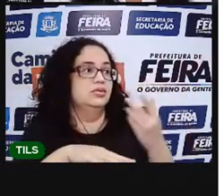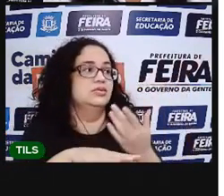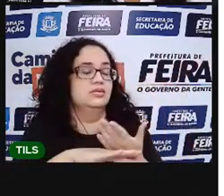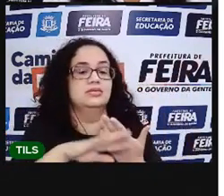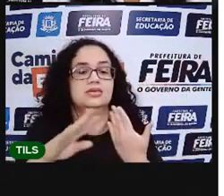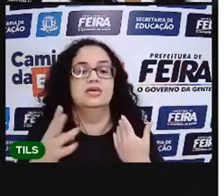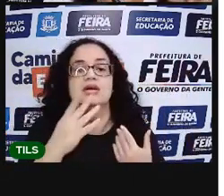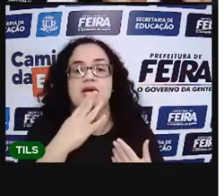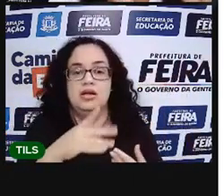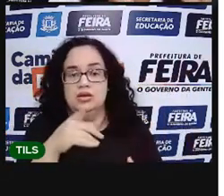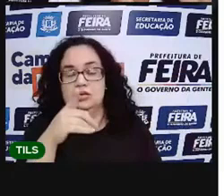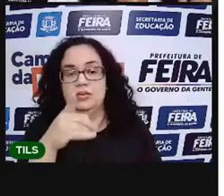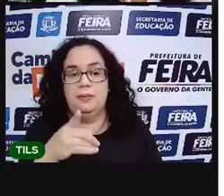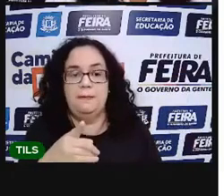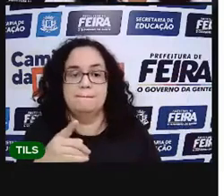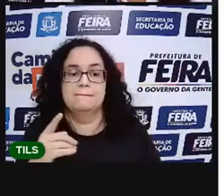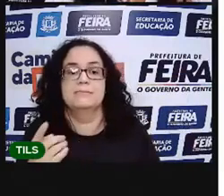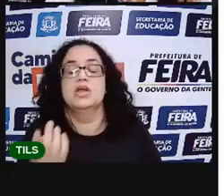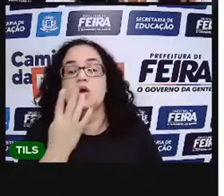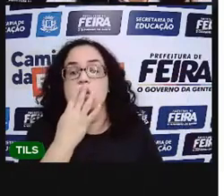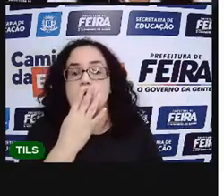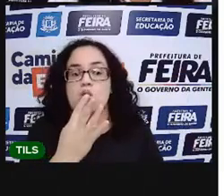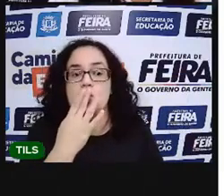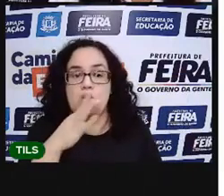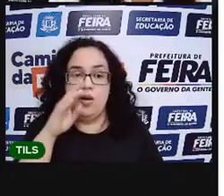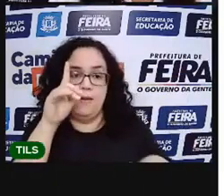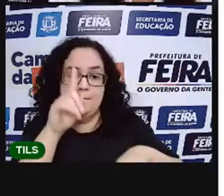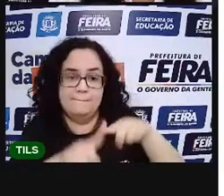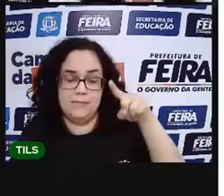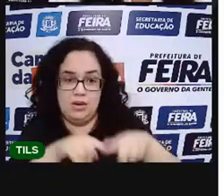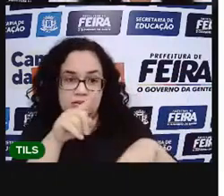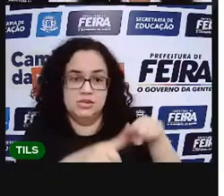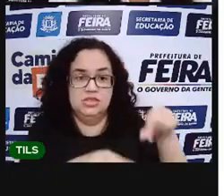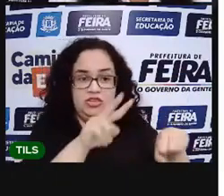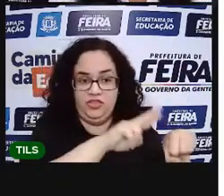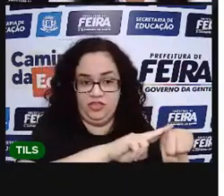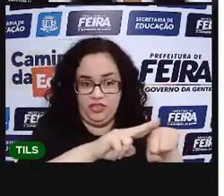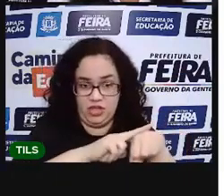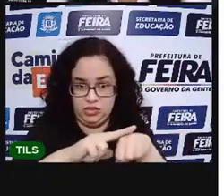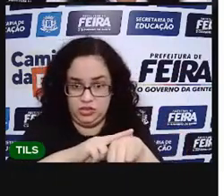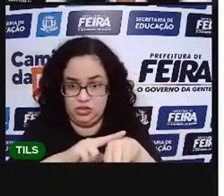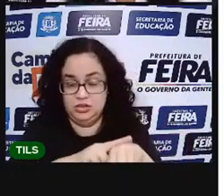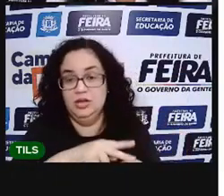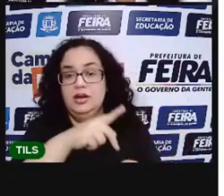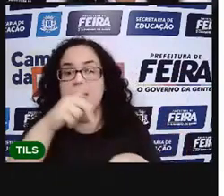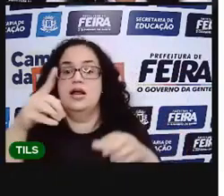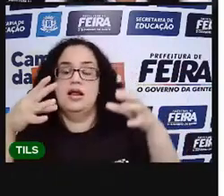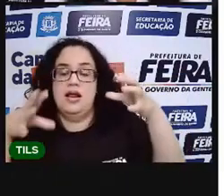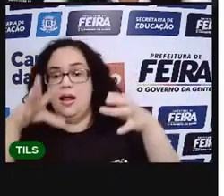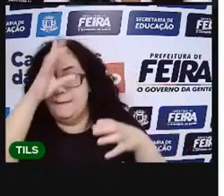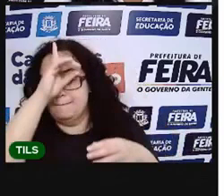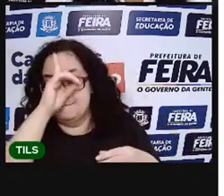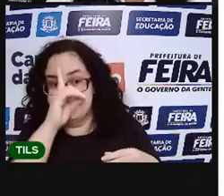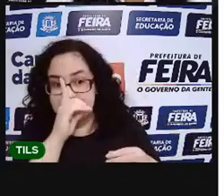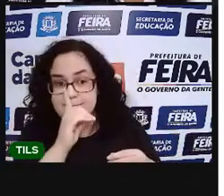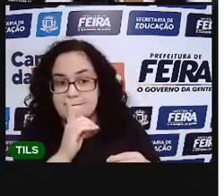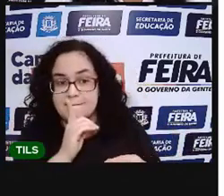Aqui eu vou colocar de um lado os objetos verdes e de outro os objetos amarelos.